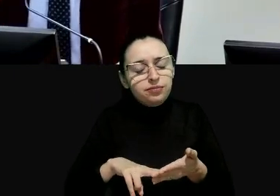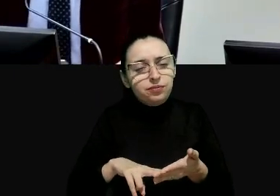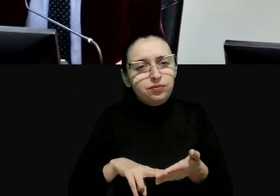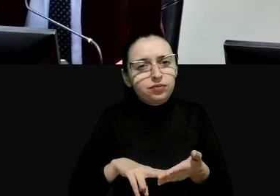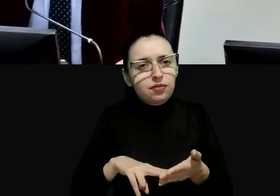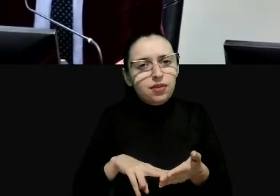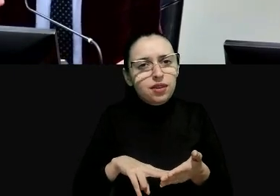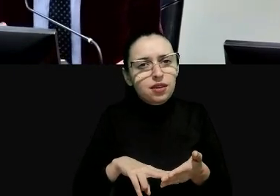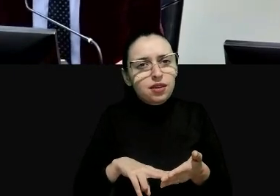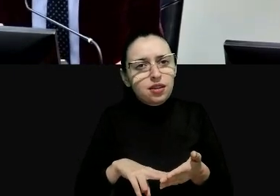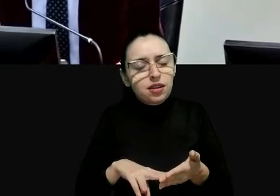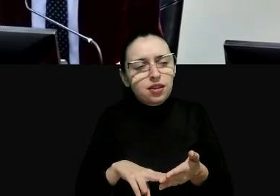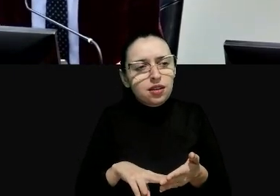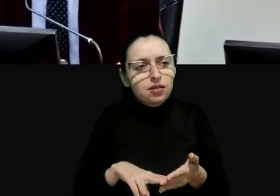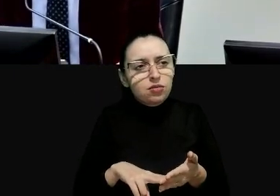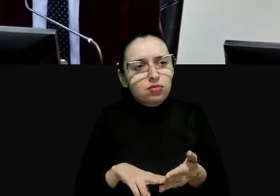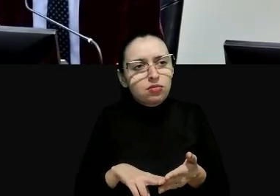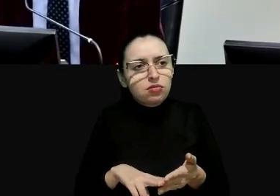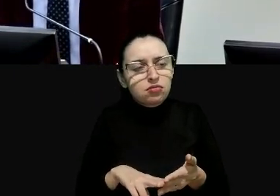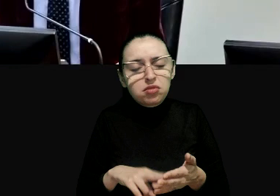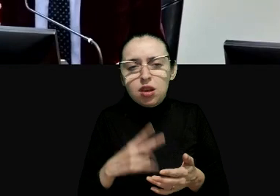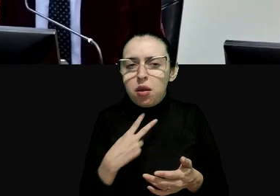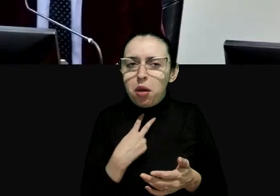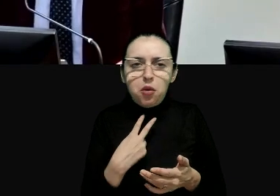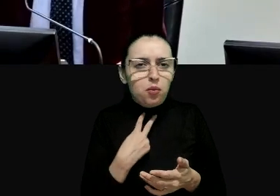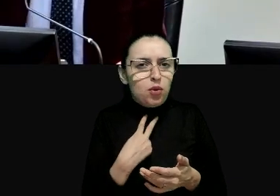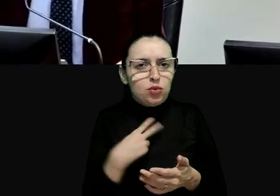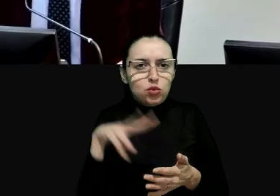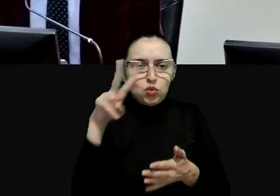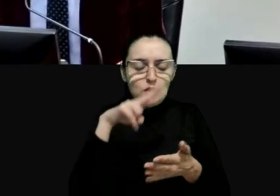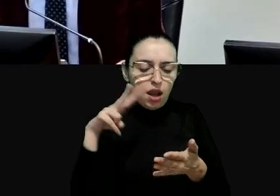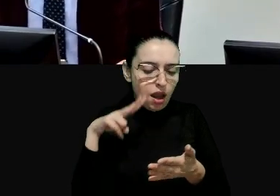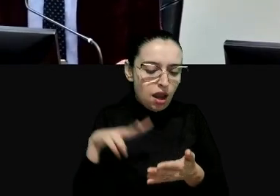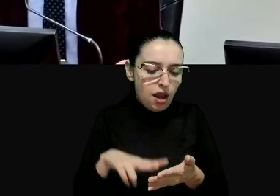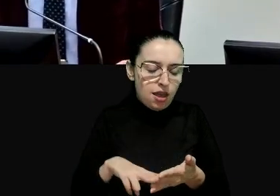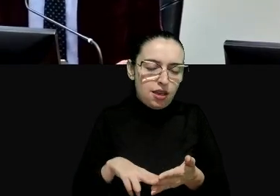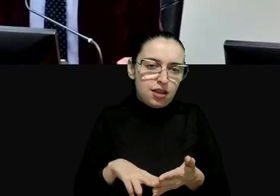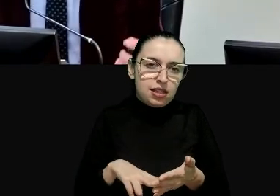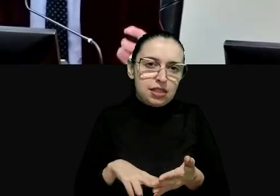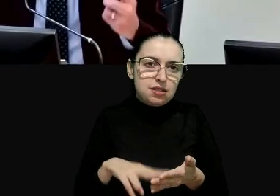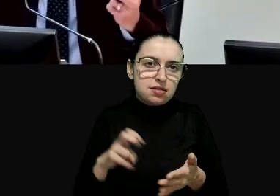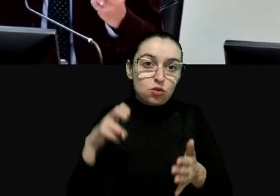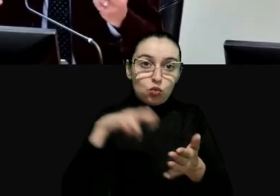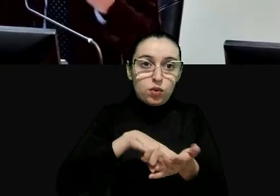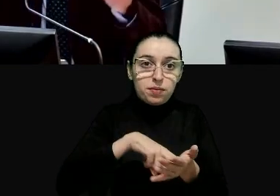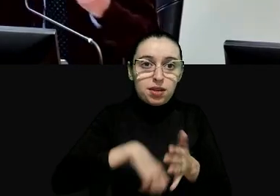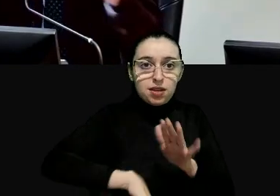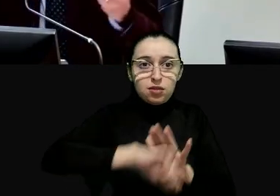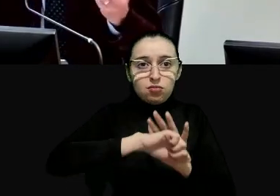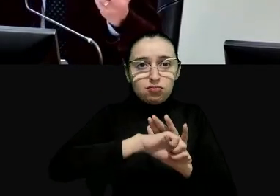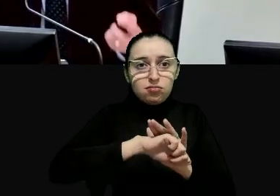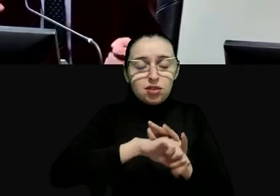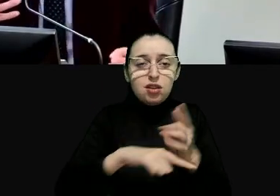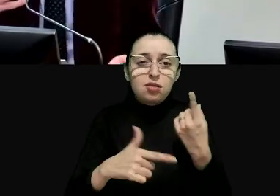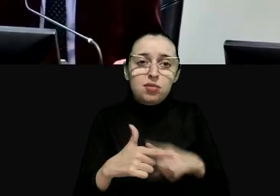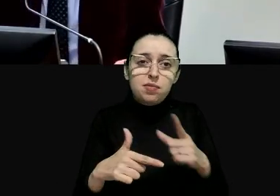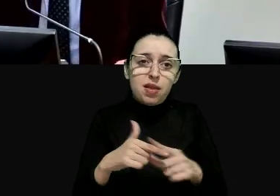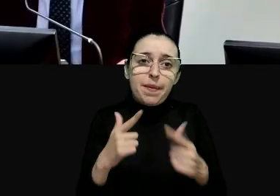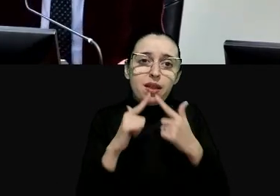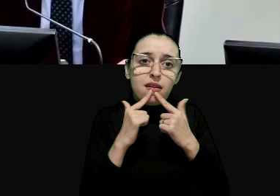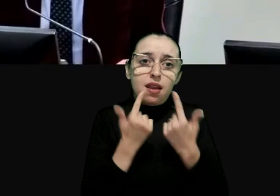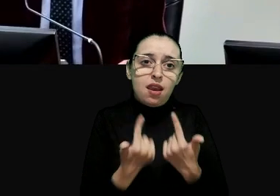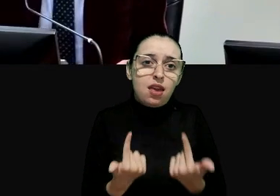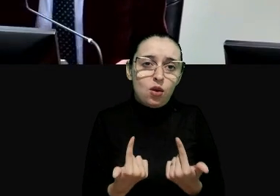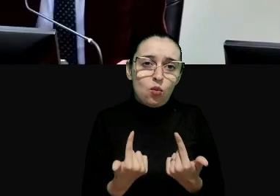polaca não posso ler uma sentença griga não posso ler uma sentença danesa é dizer o problema da língua na Europa é